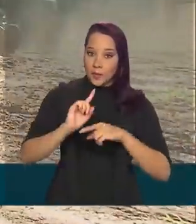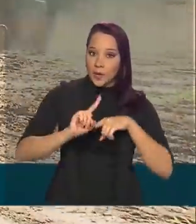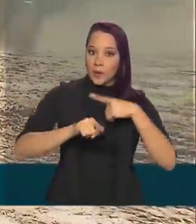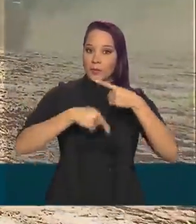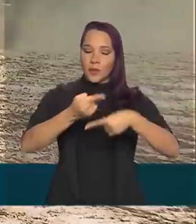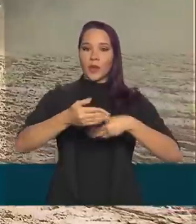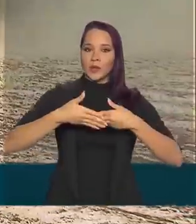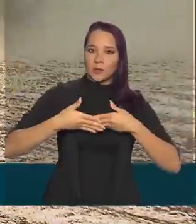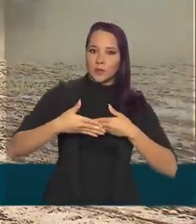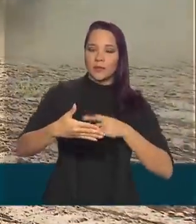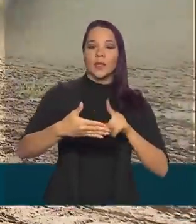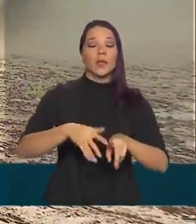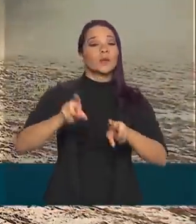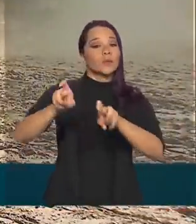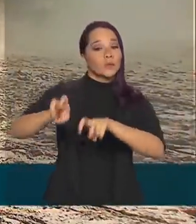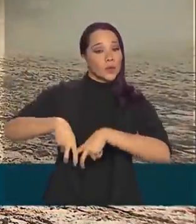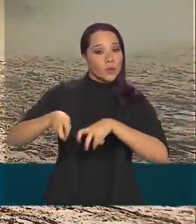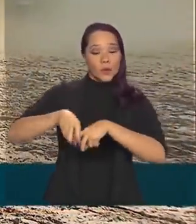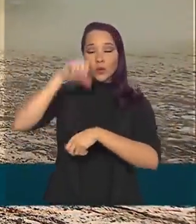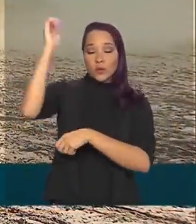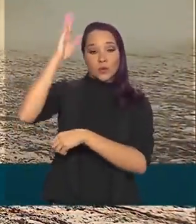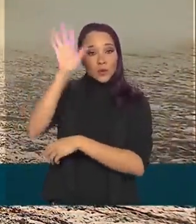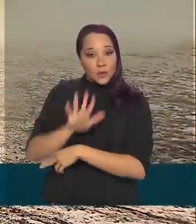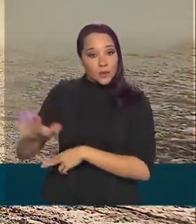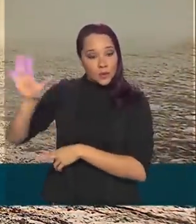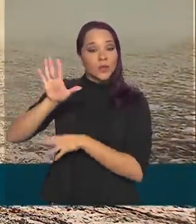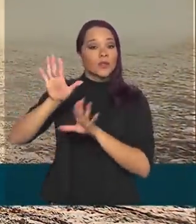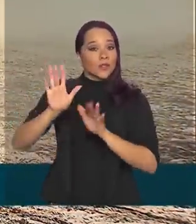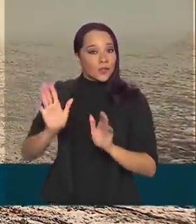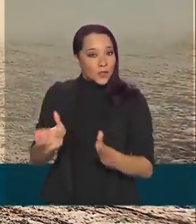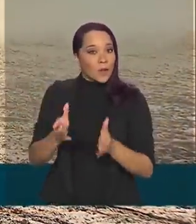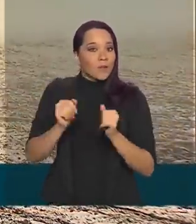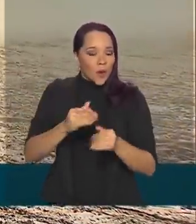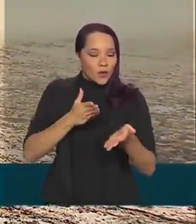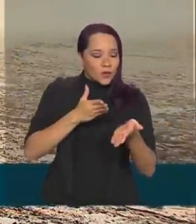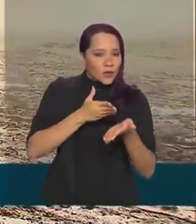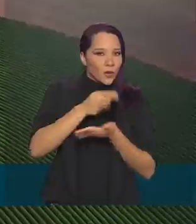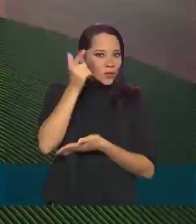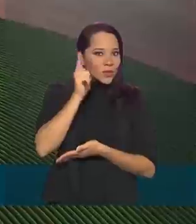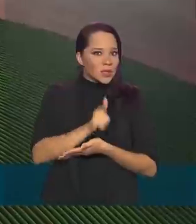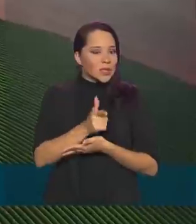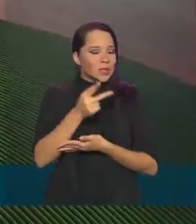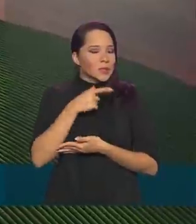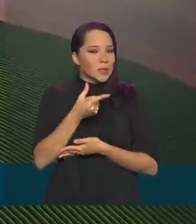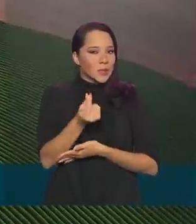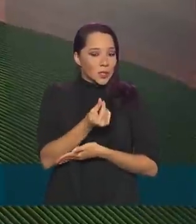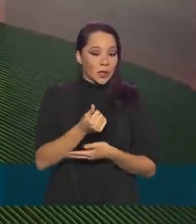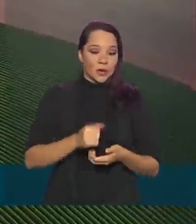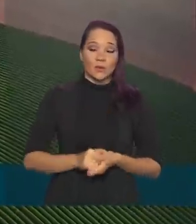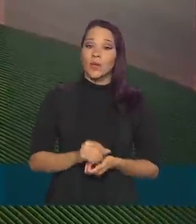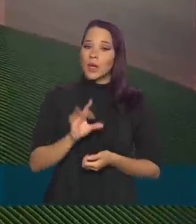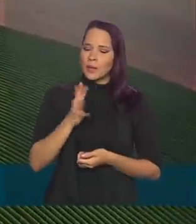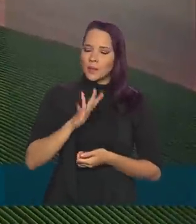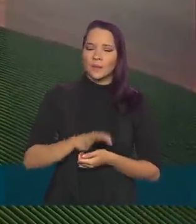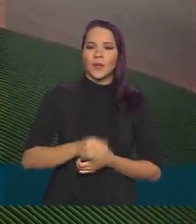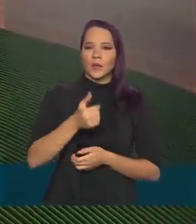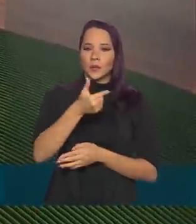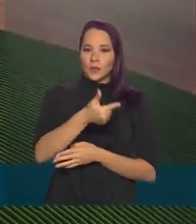safra, os produtores de todo o país já podem acessar os recursos. São pelo menos